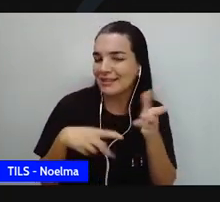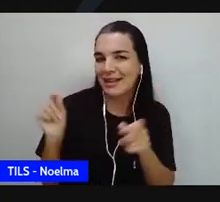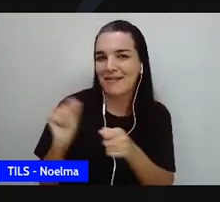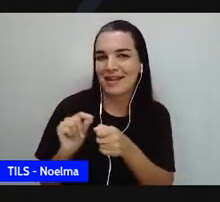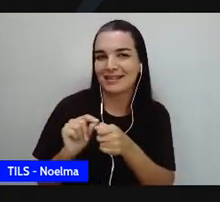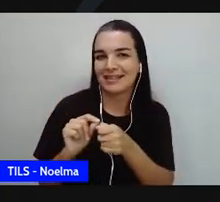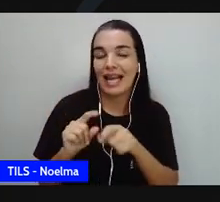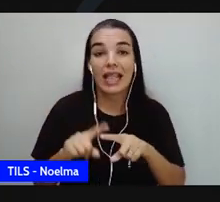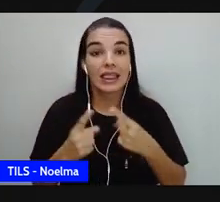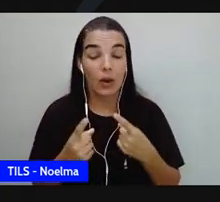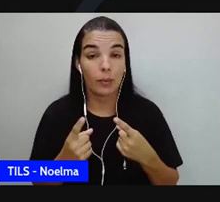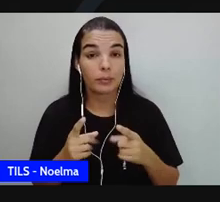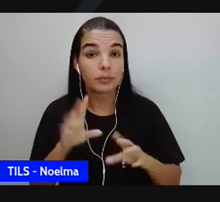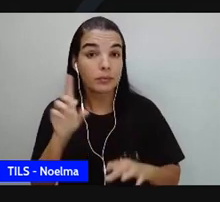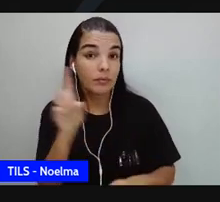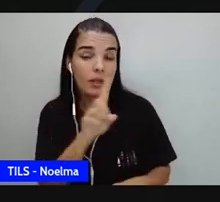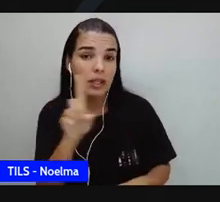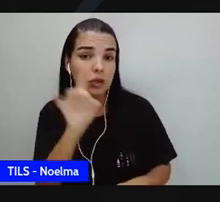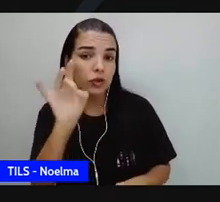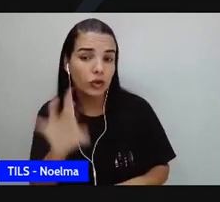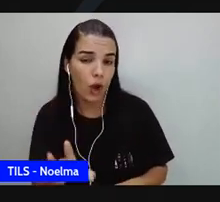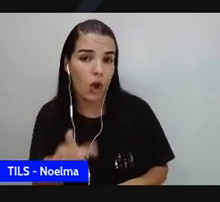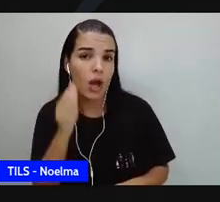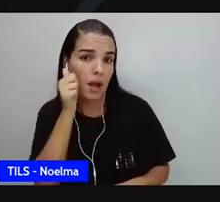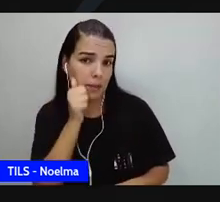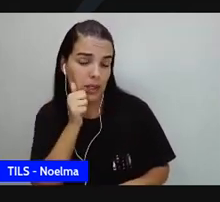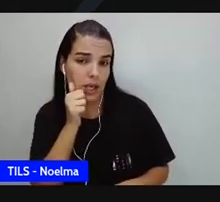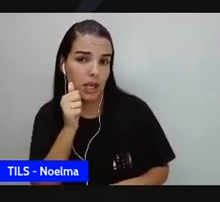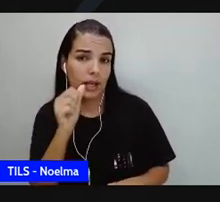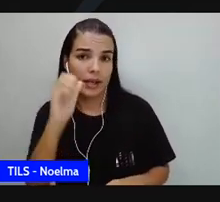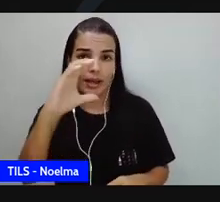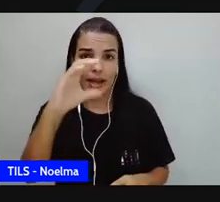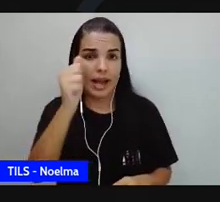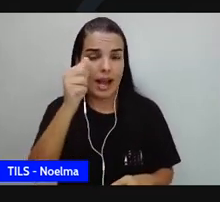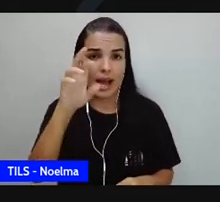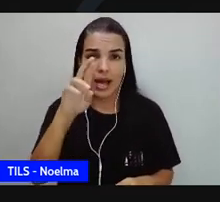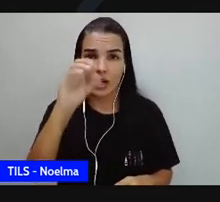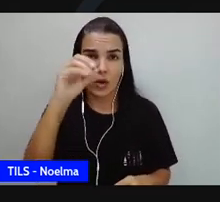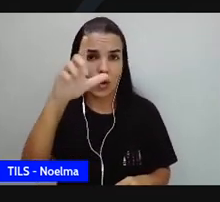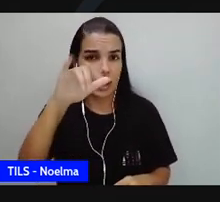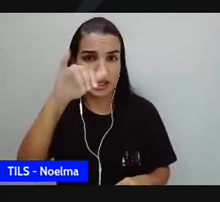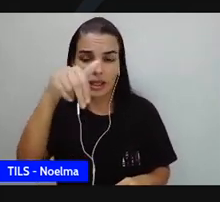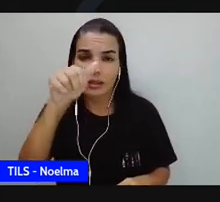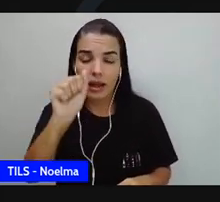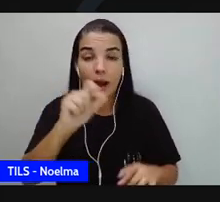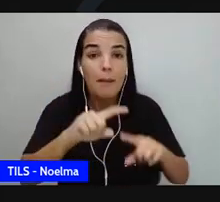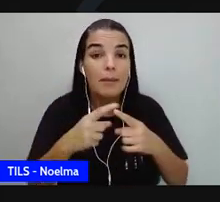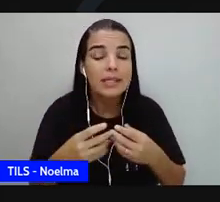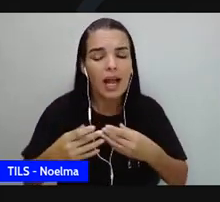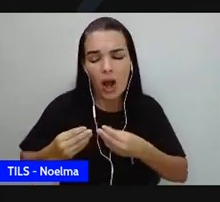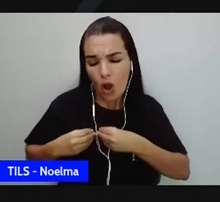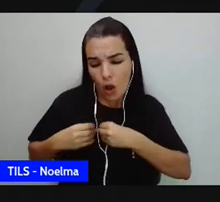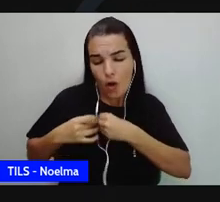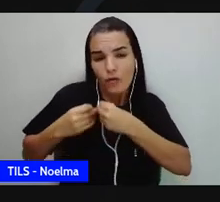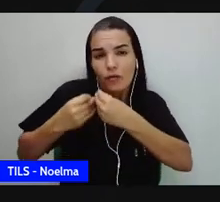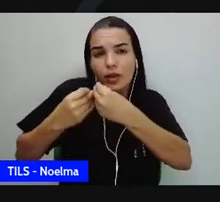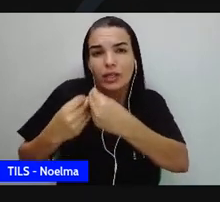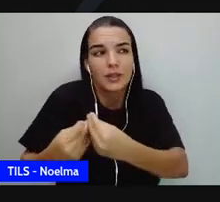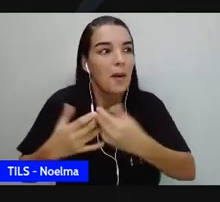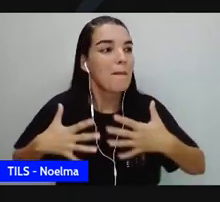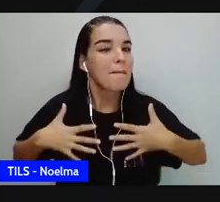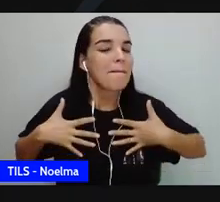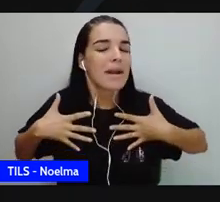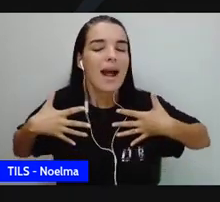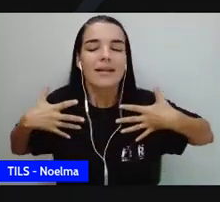só ela, Moé, se beneficiava da leitura porque ela sentia prazer nisso, mas ela queria oferecer prazer às